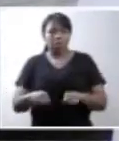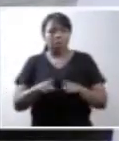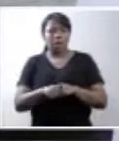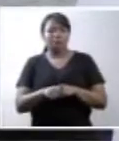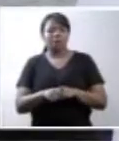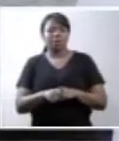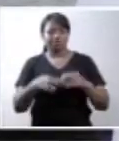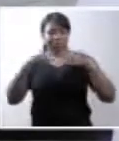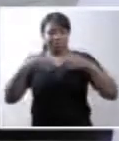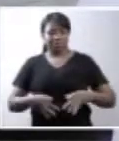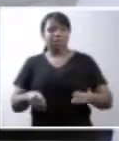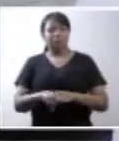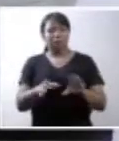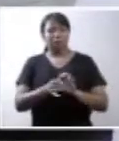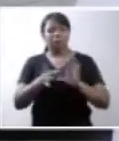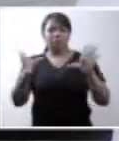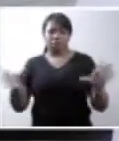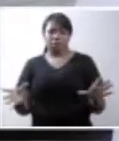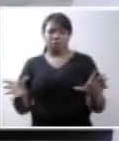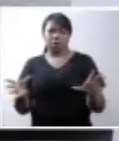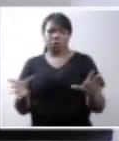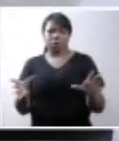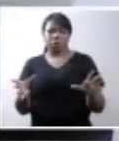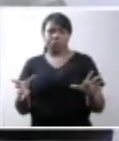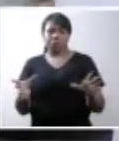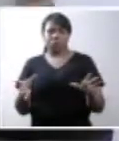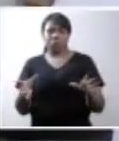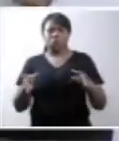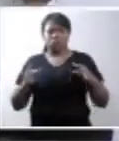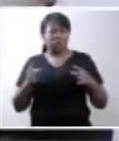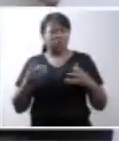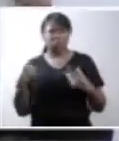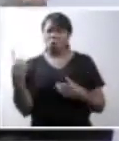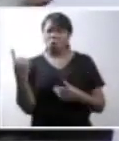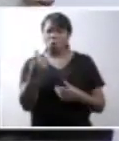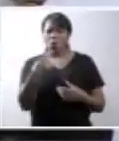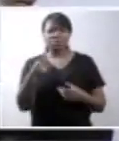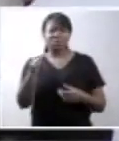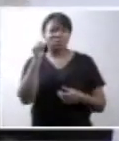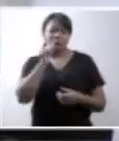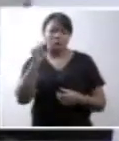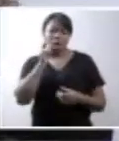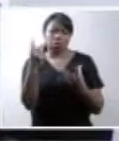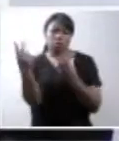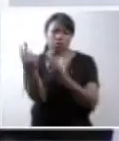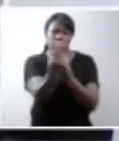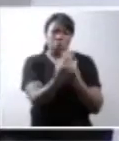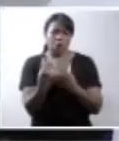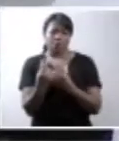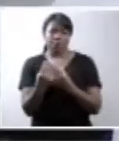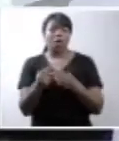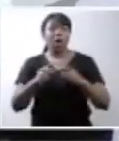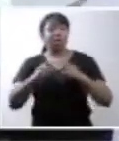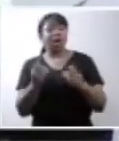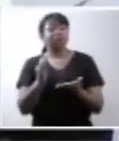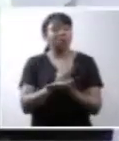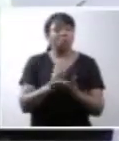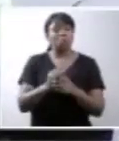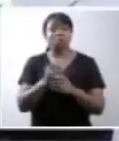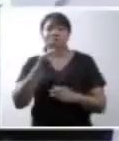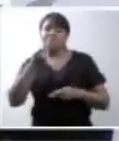dignidade e a liberdade de tantas outras Micheles. Algumas falas,